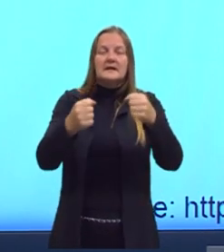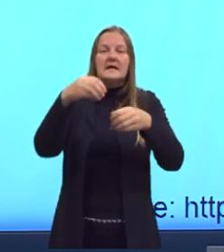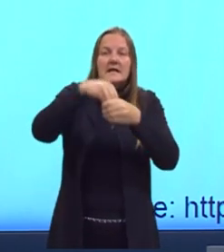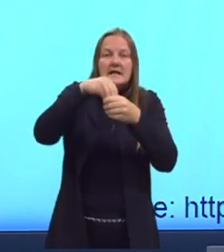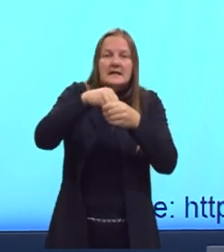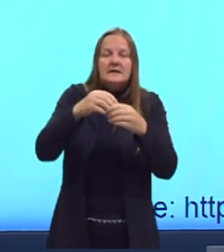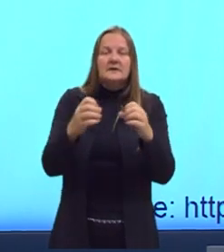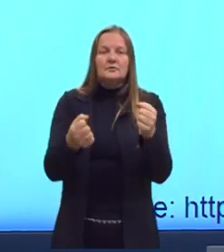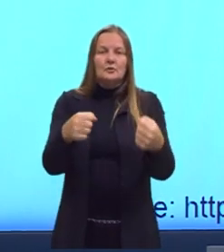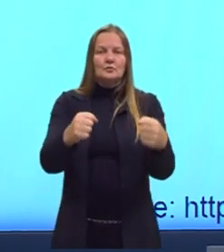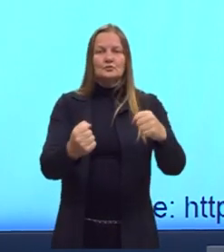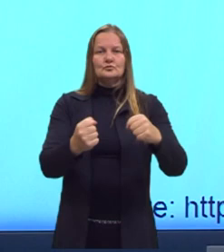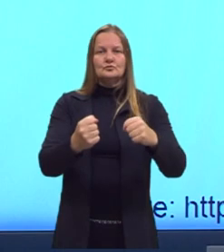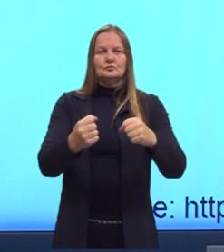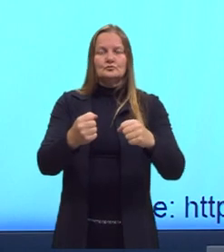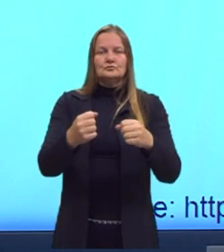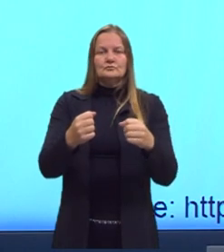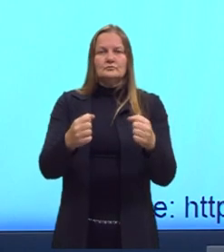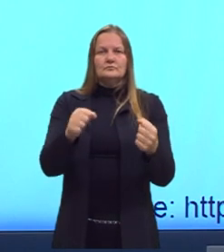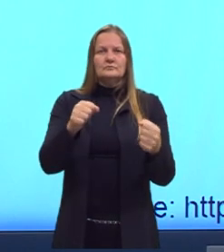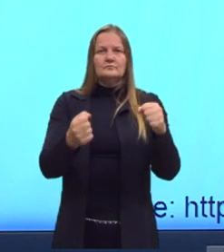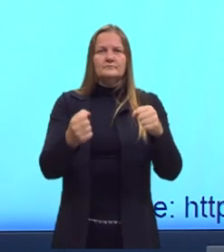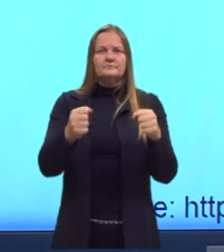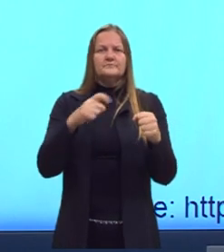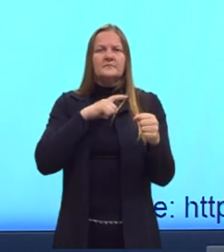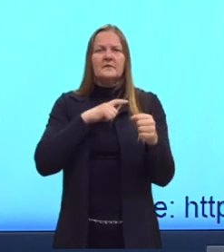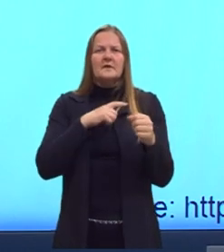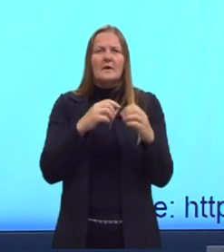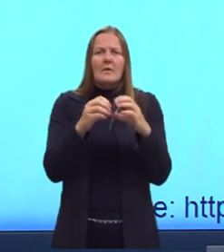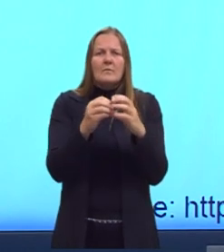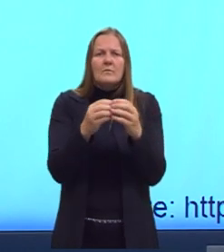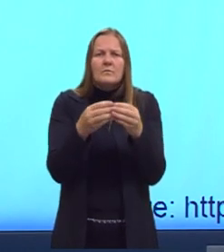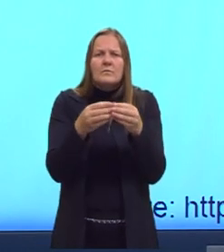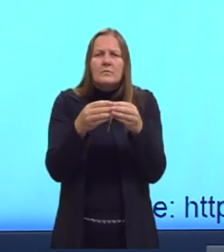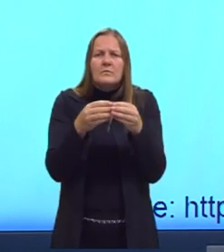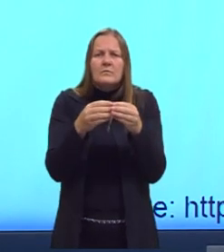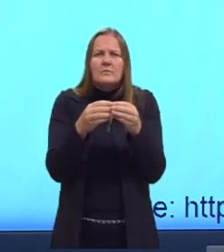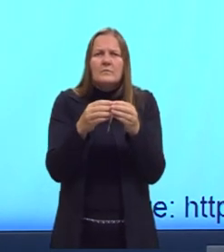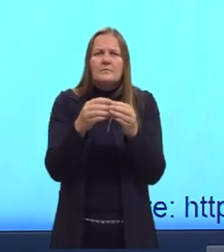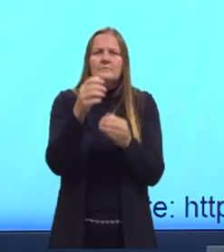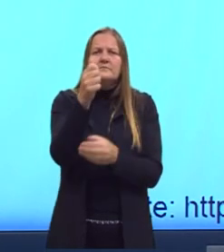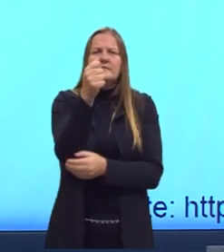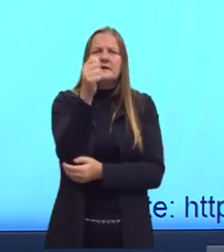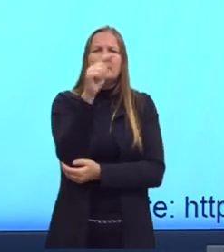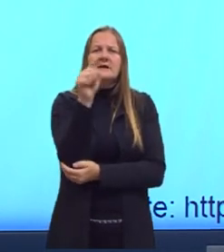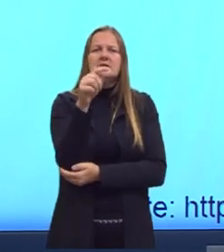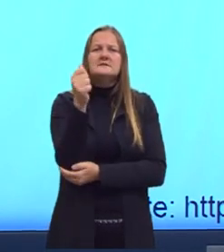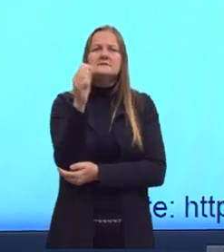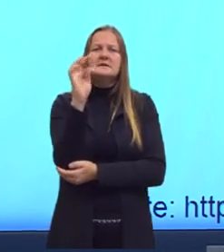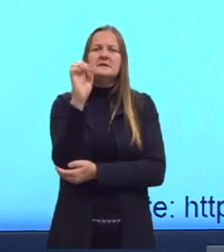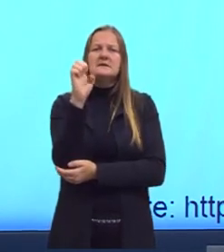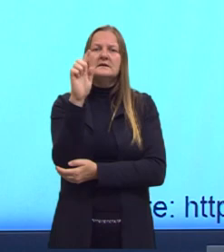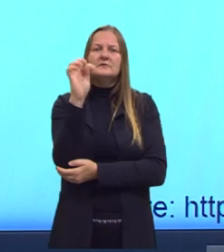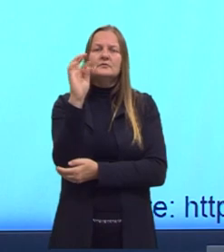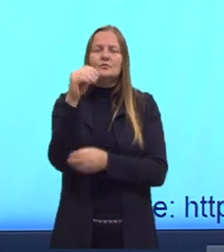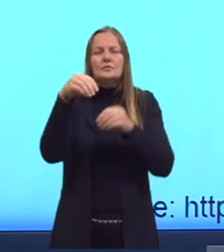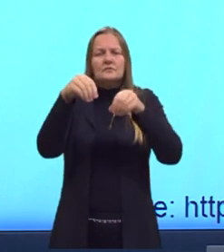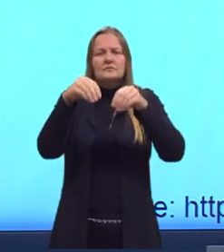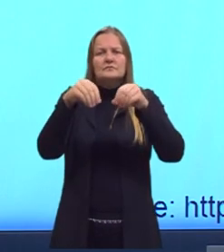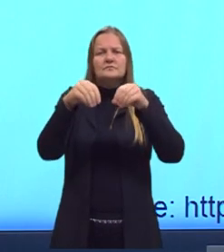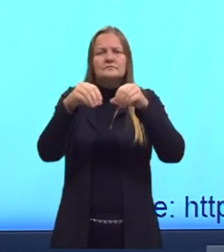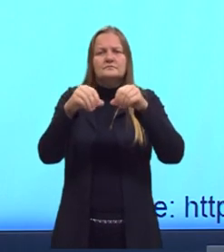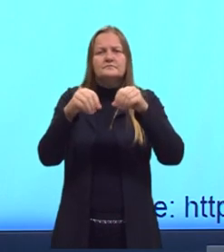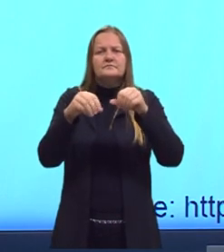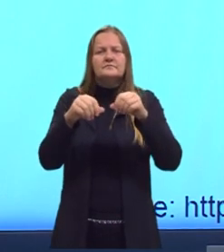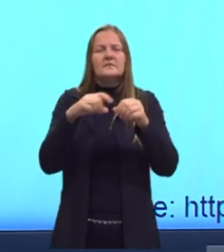veículo, tem um suporte onde vai ter o azoteto de sódio, uma substância, tá? E